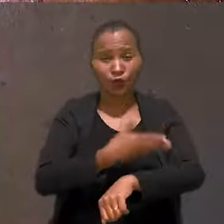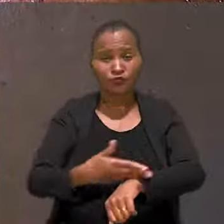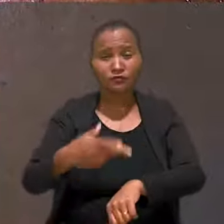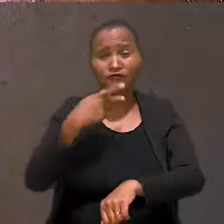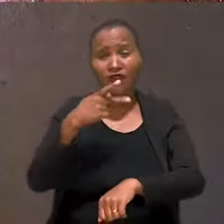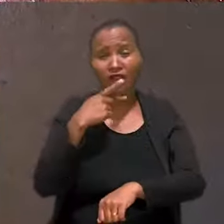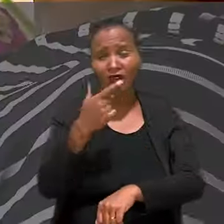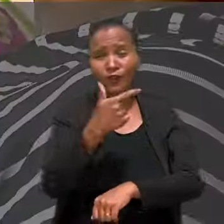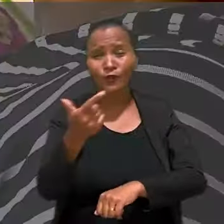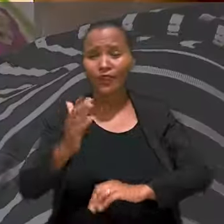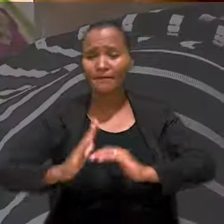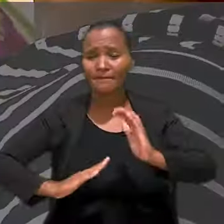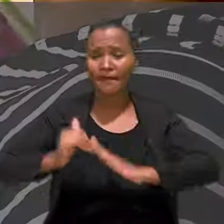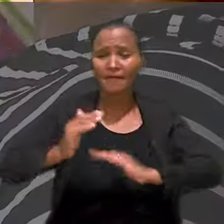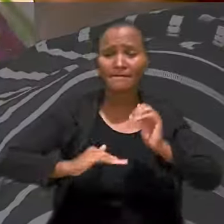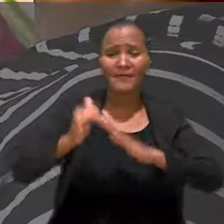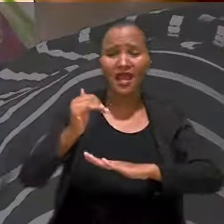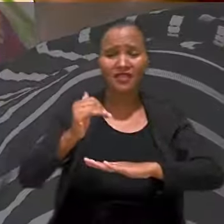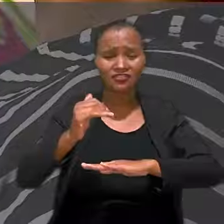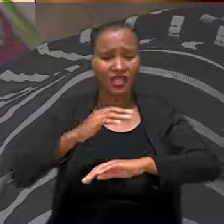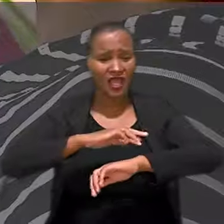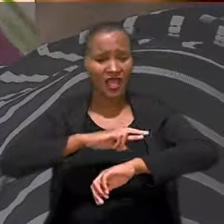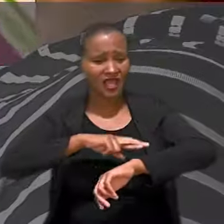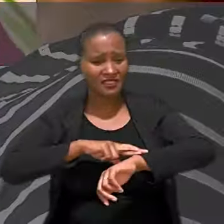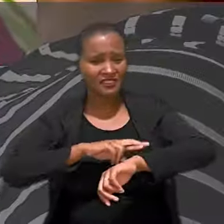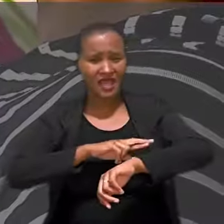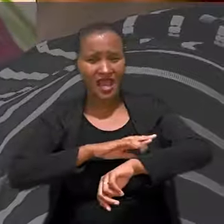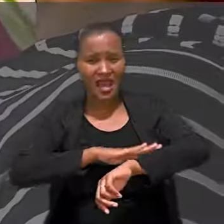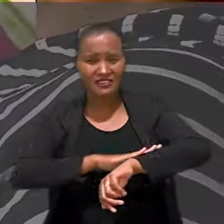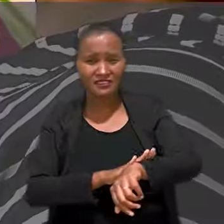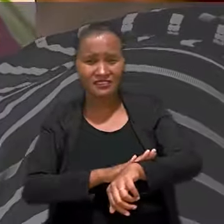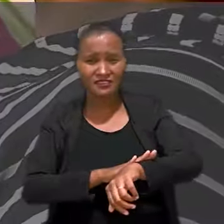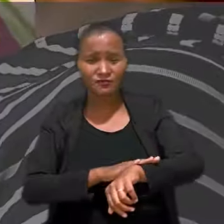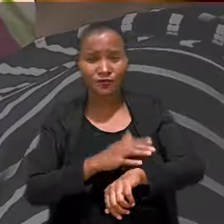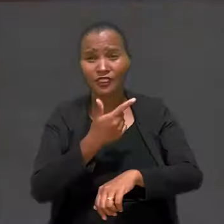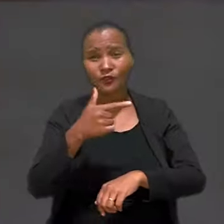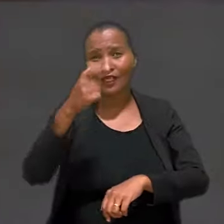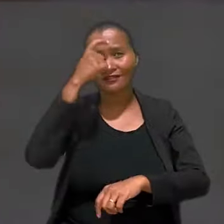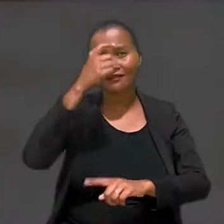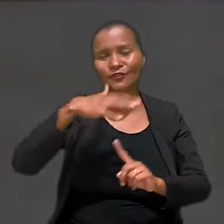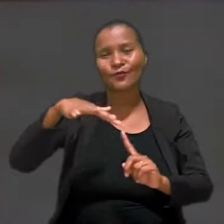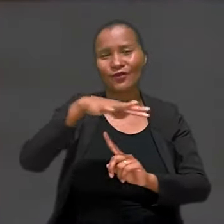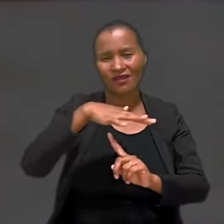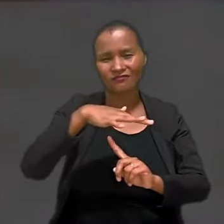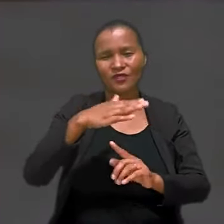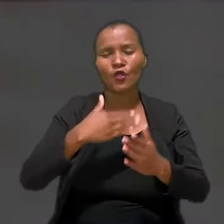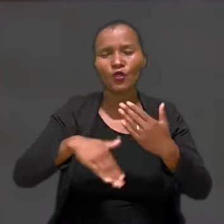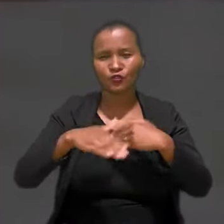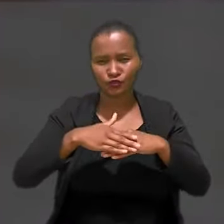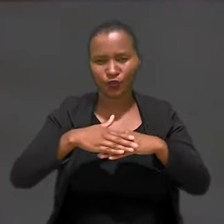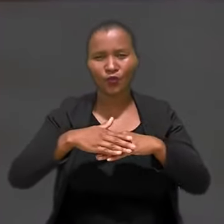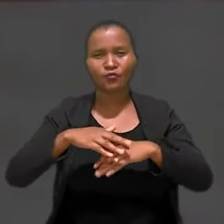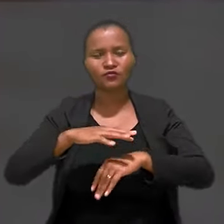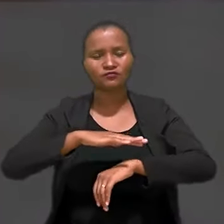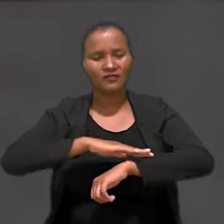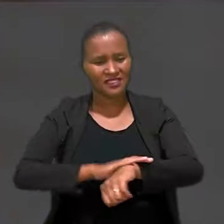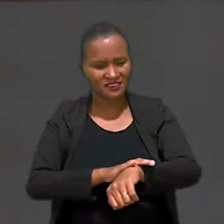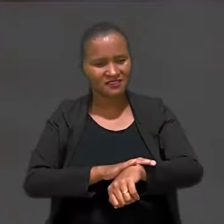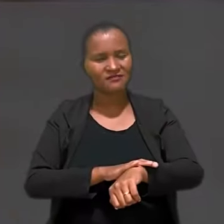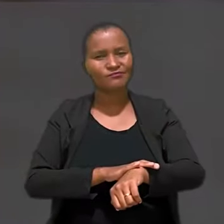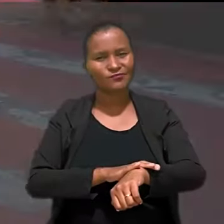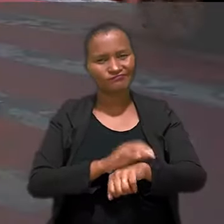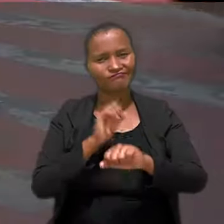reconheça. Eu costumo dizer que não existe uma prática de racismo sem dano moral. Todo racismo